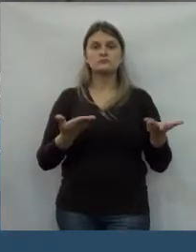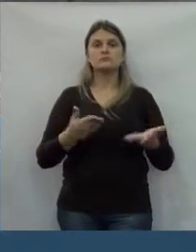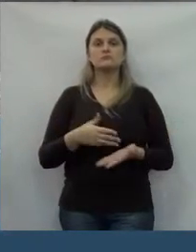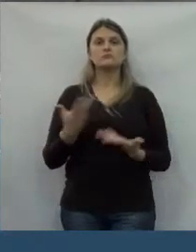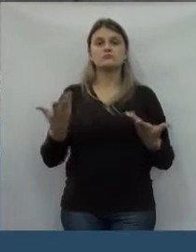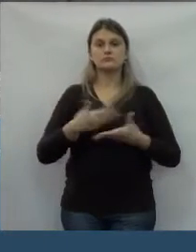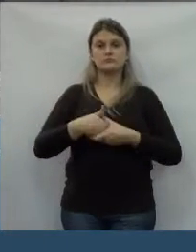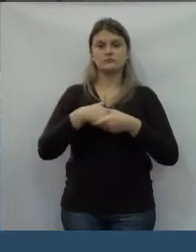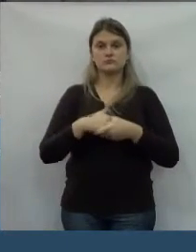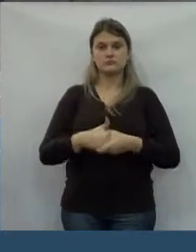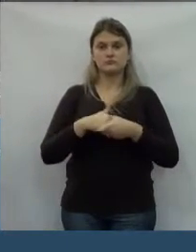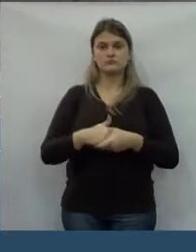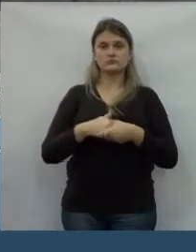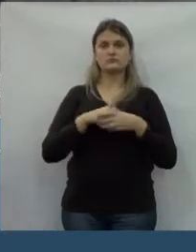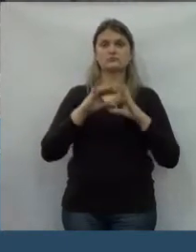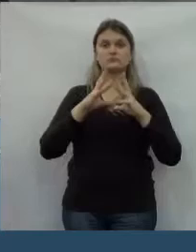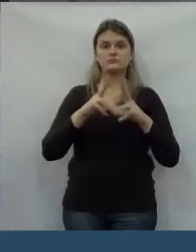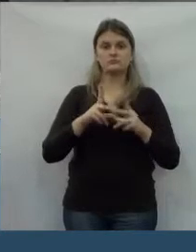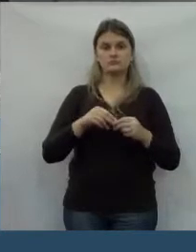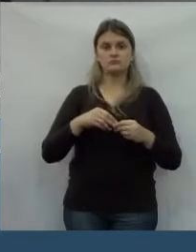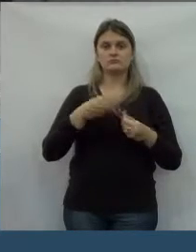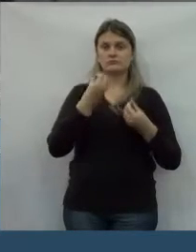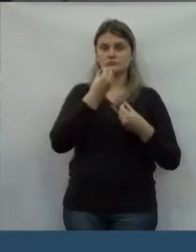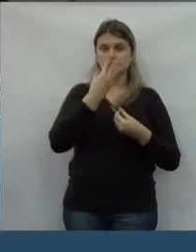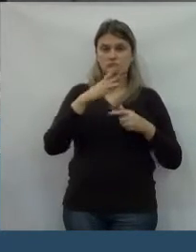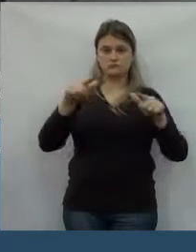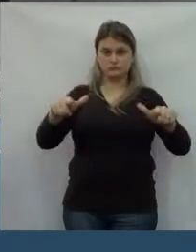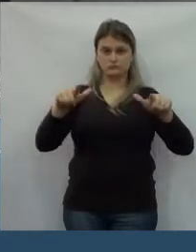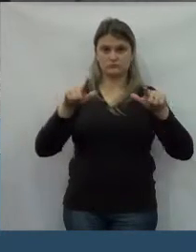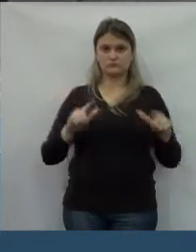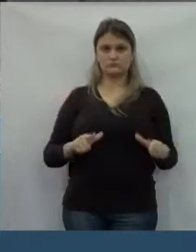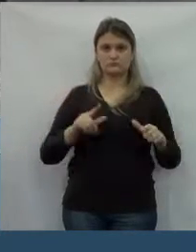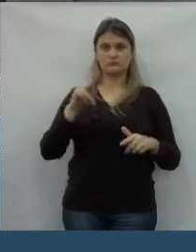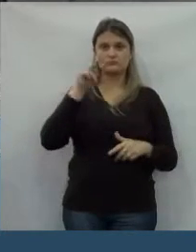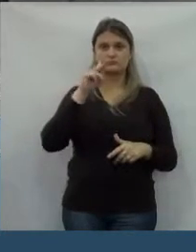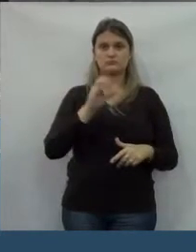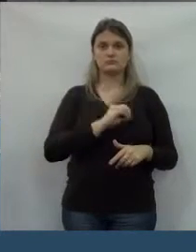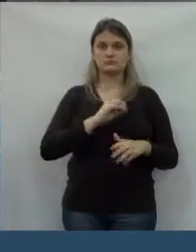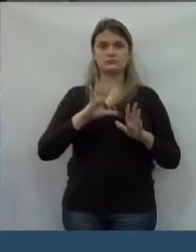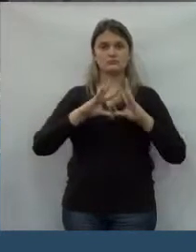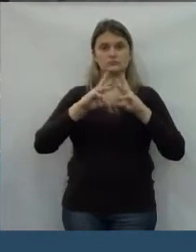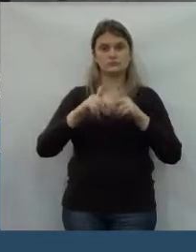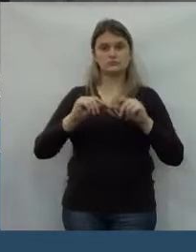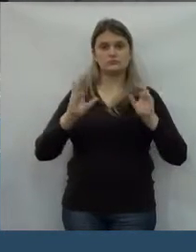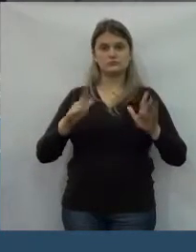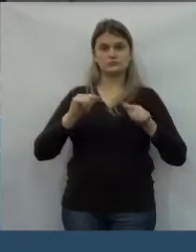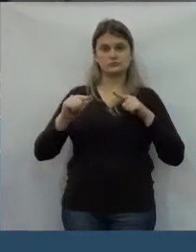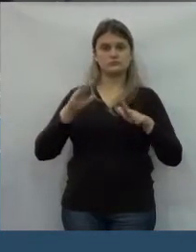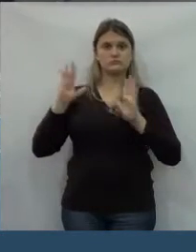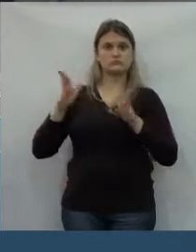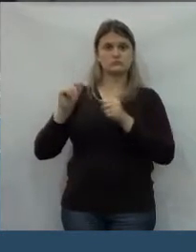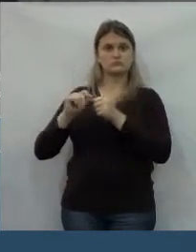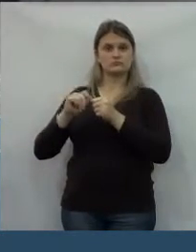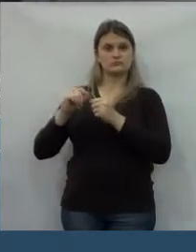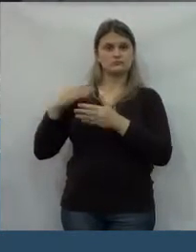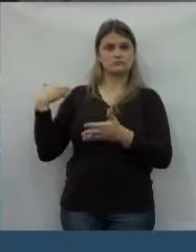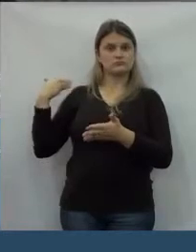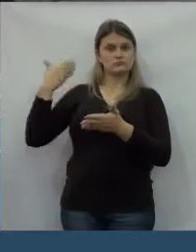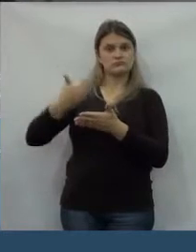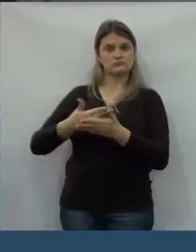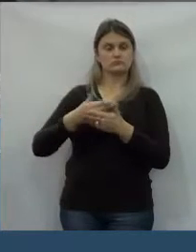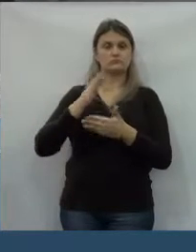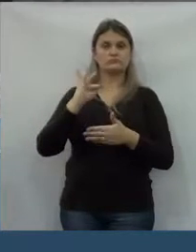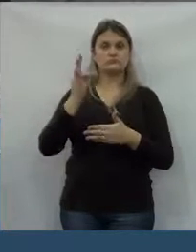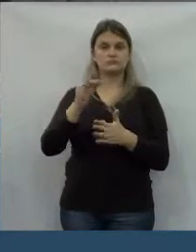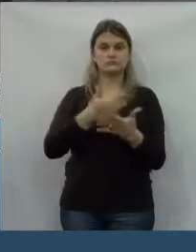Então, eu quero dar os parabéns por esse merecido título de reconhecimento que o senhor já fez e vem fazendo para o nosso município, para a